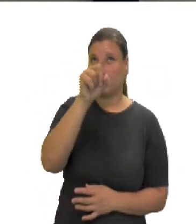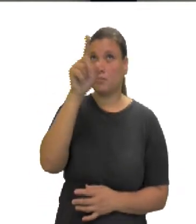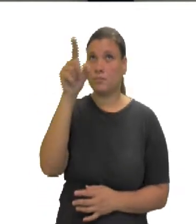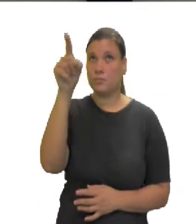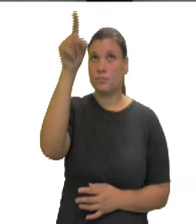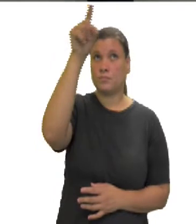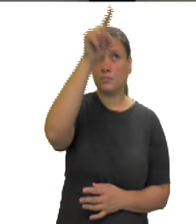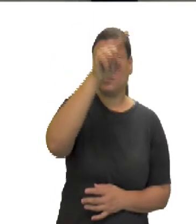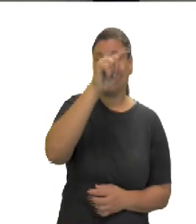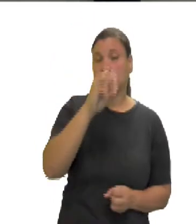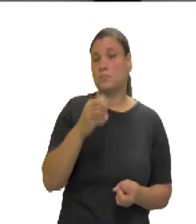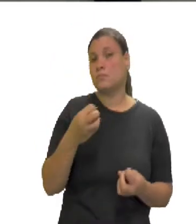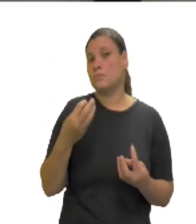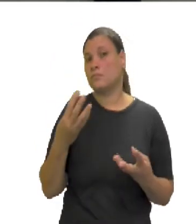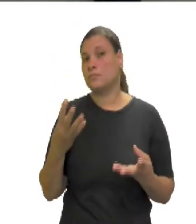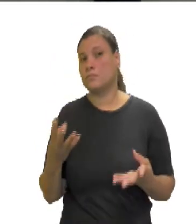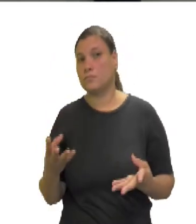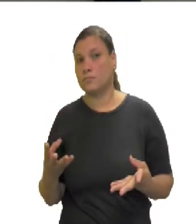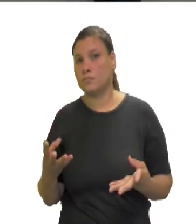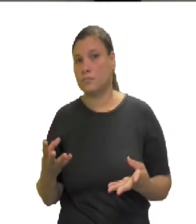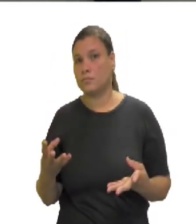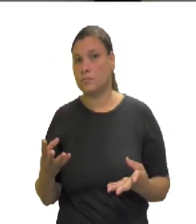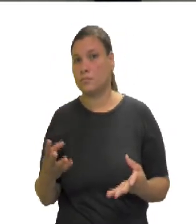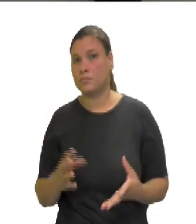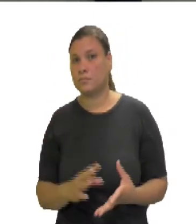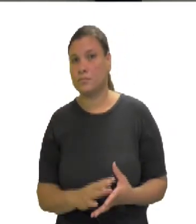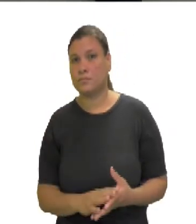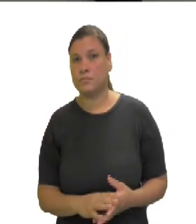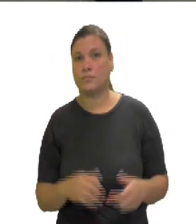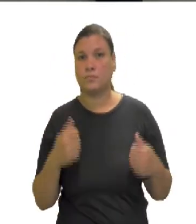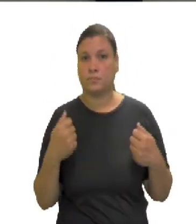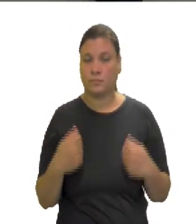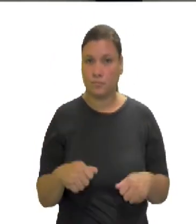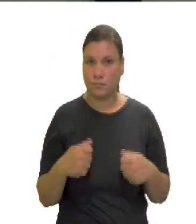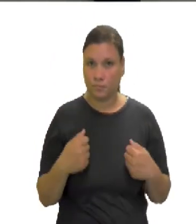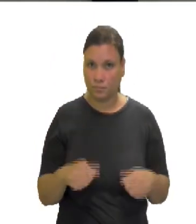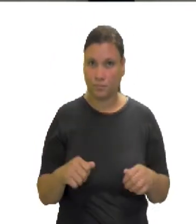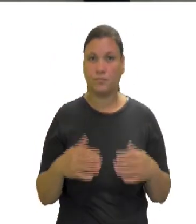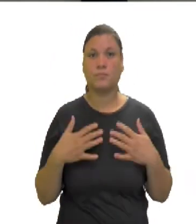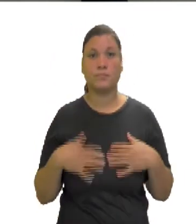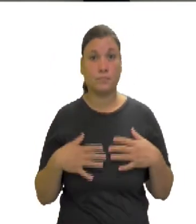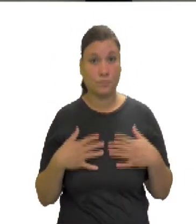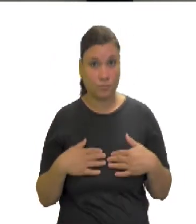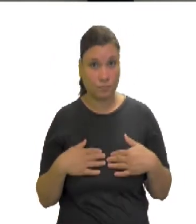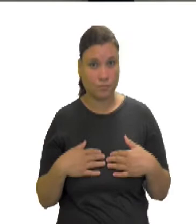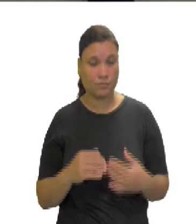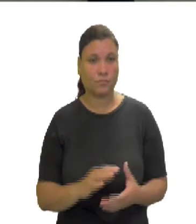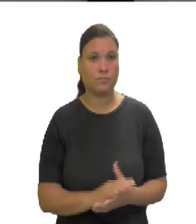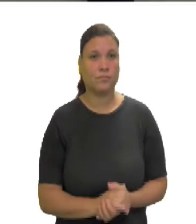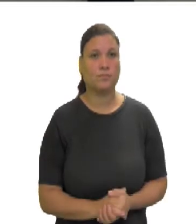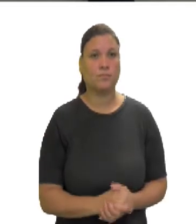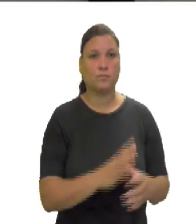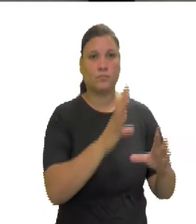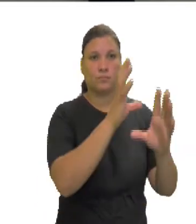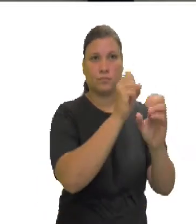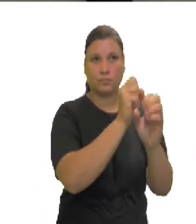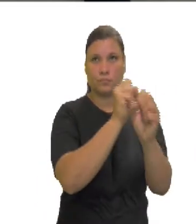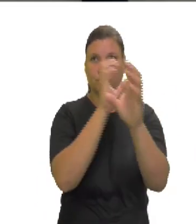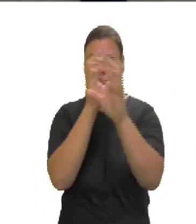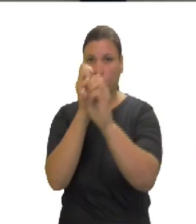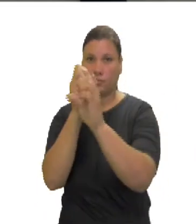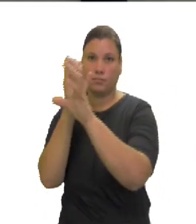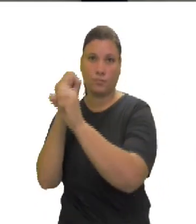3Y, eu vou ter 6XY. Vezes 2,